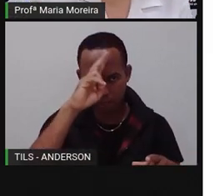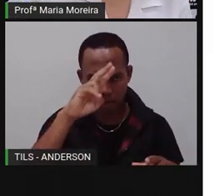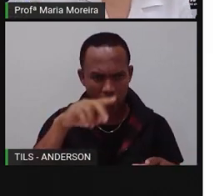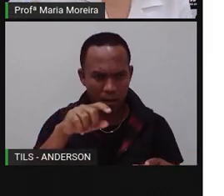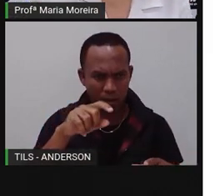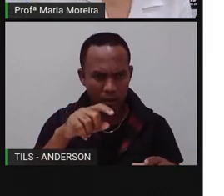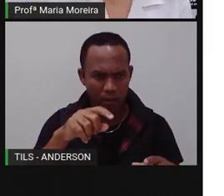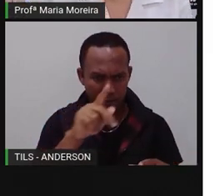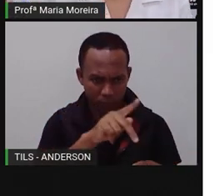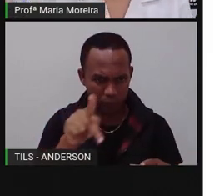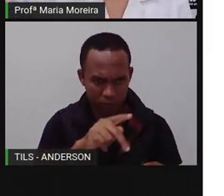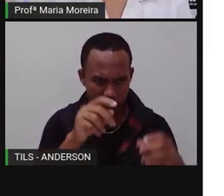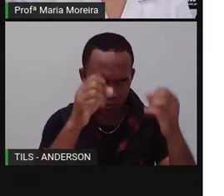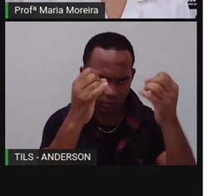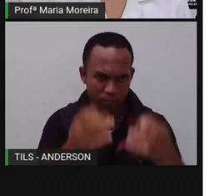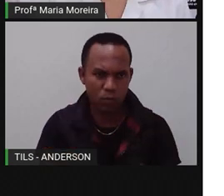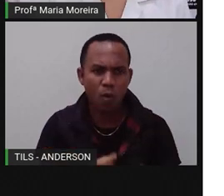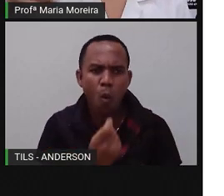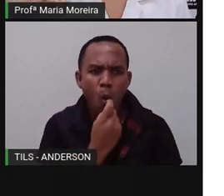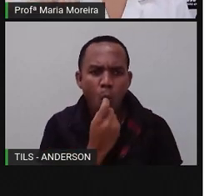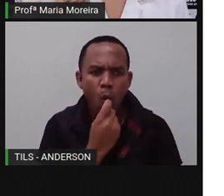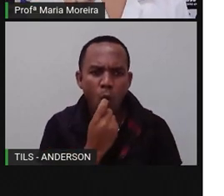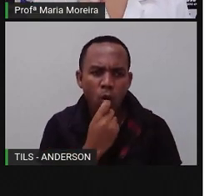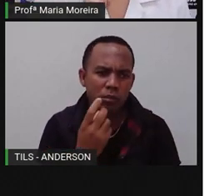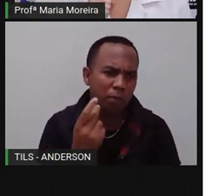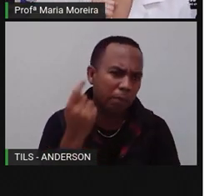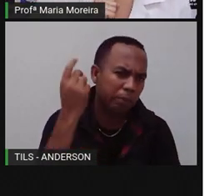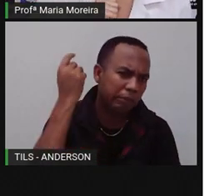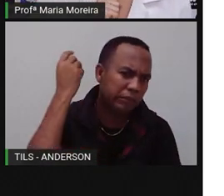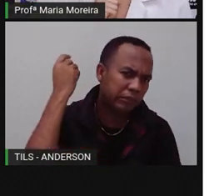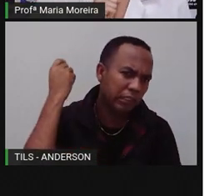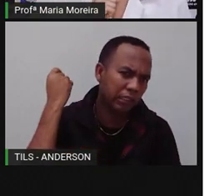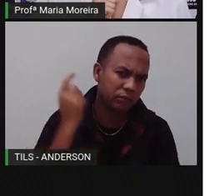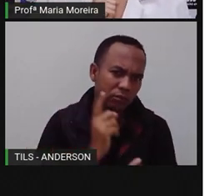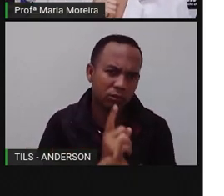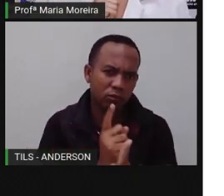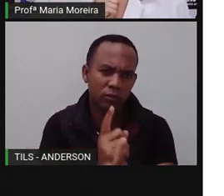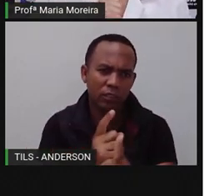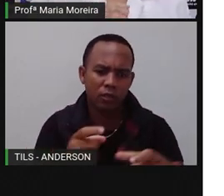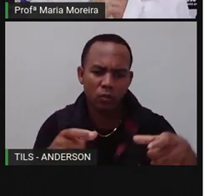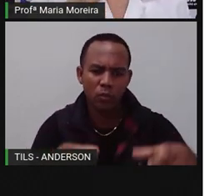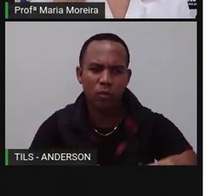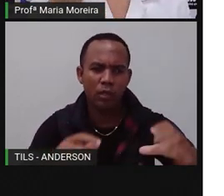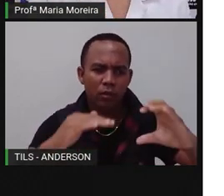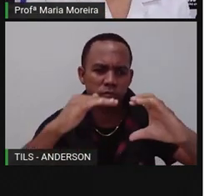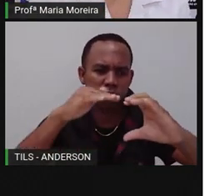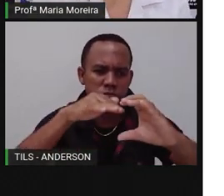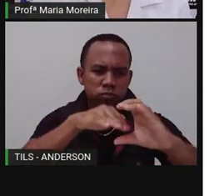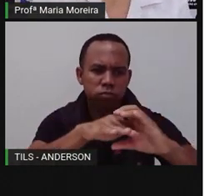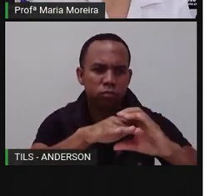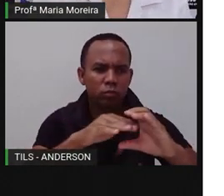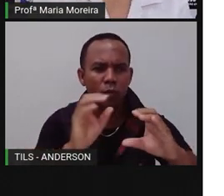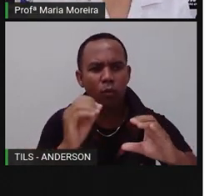fósseis, né? Que eram aqueles ossos que eram encontrados aí nas cavernas, né? Ou